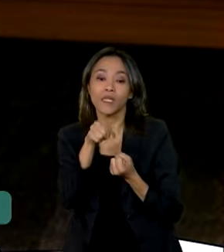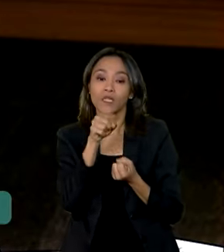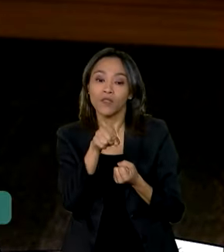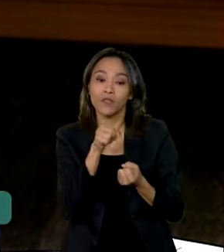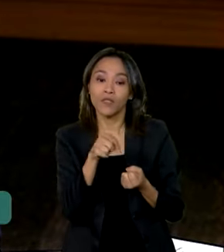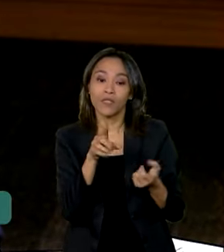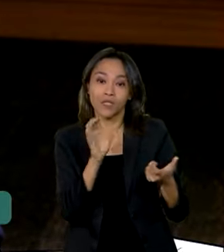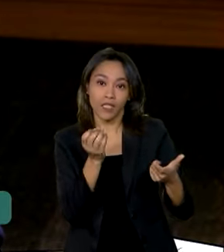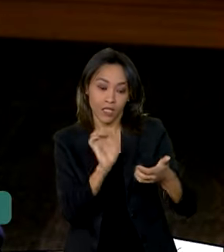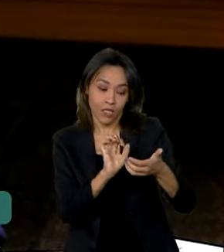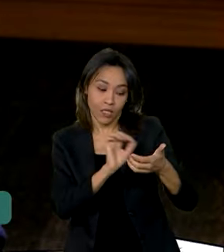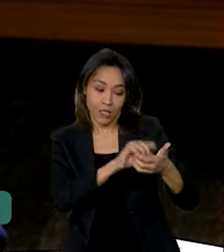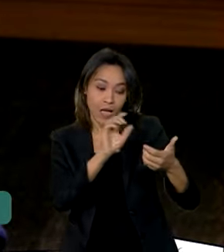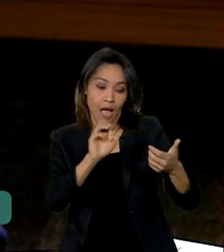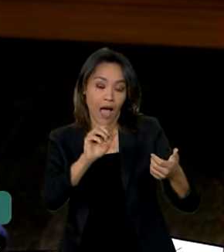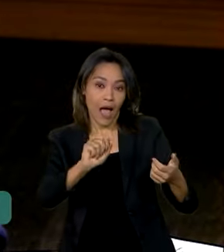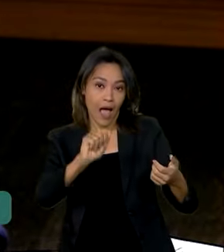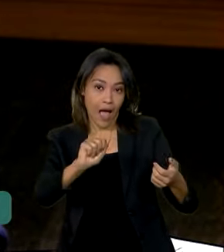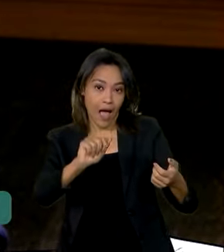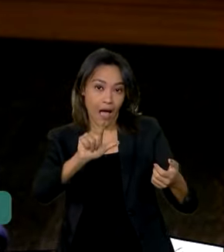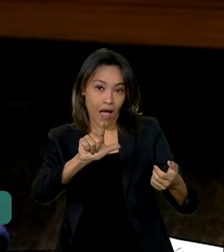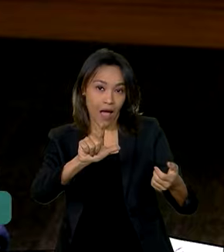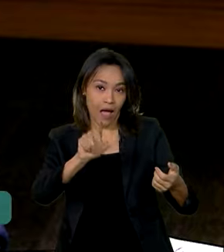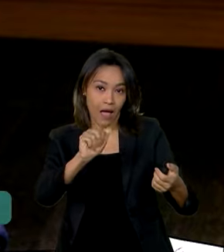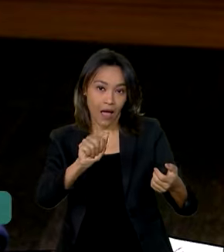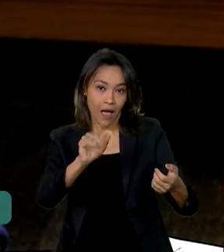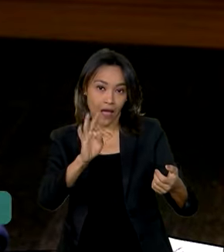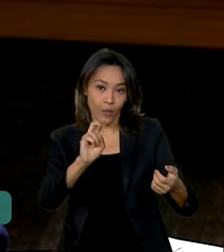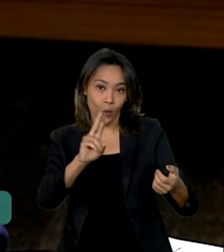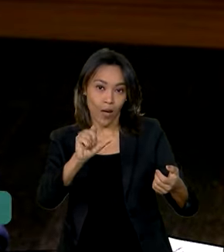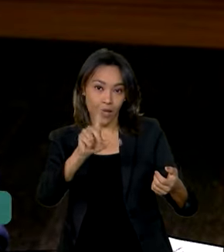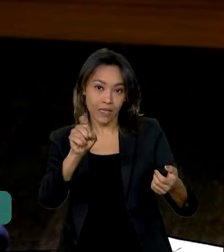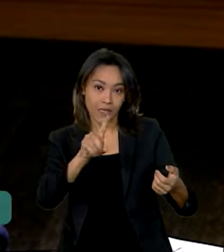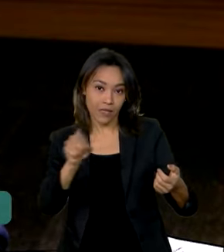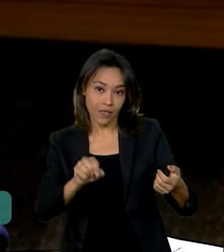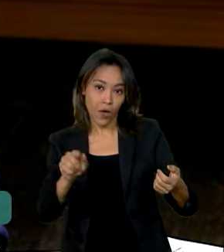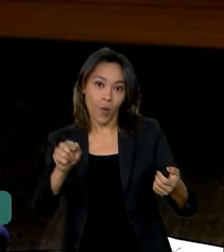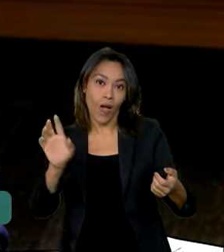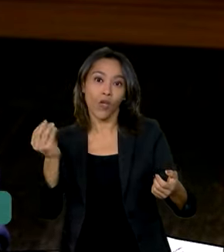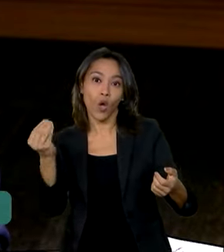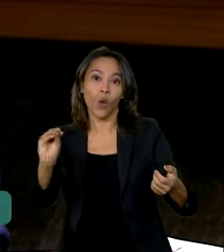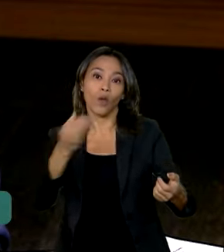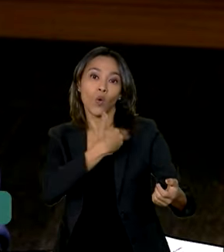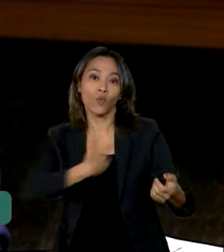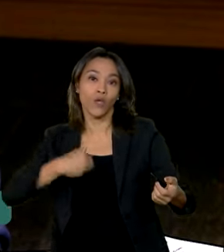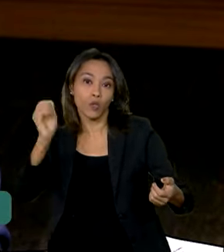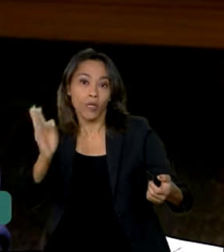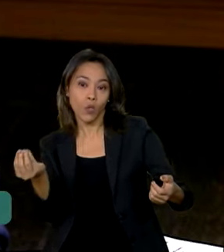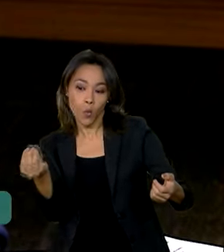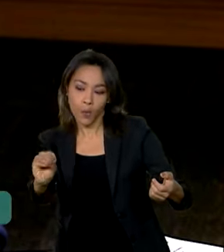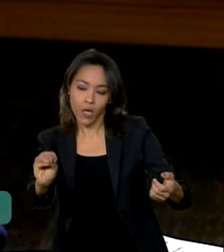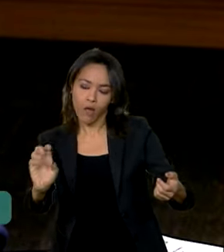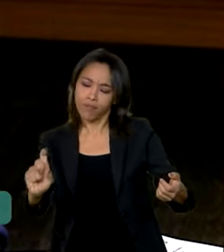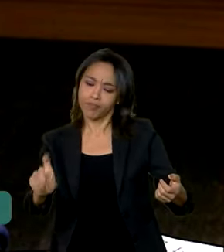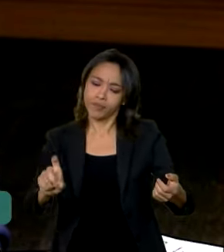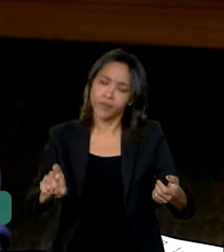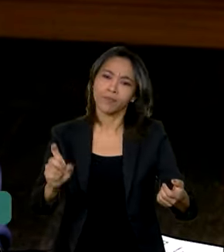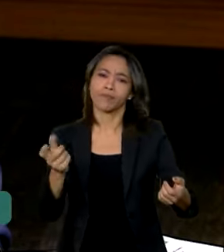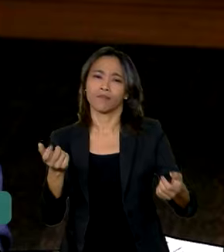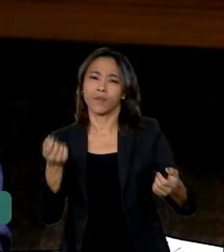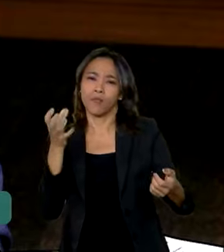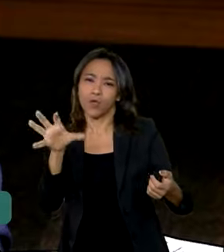Governo do Brasil e você vai ter na mão no WhatsApp. Aí você pode retweetar, você pode